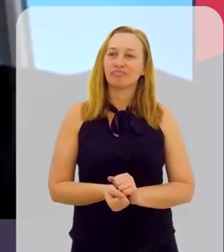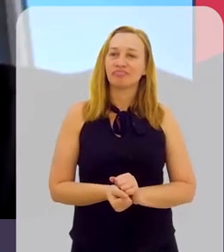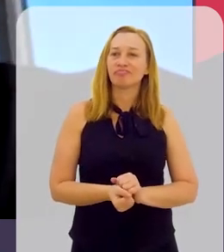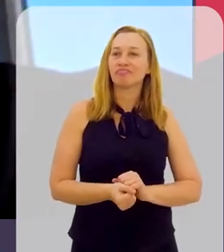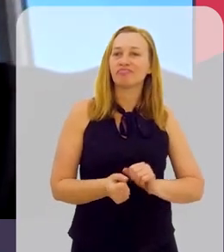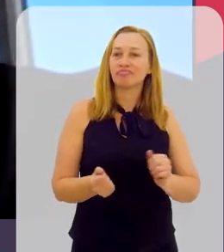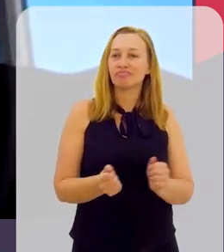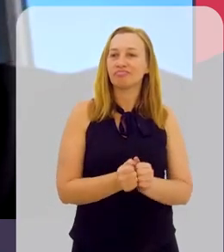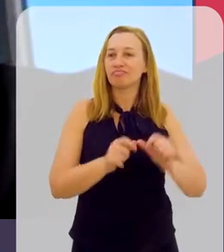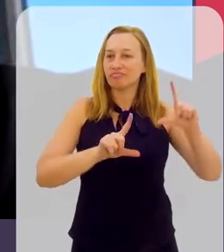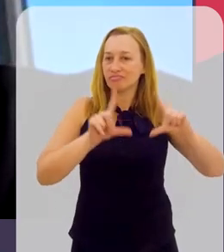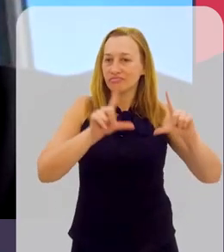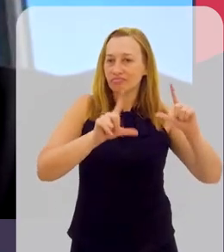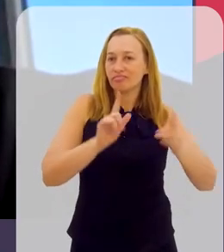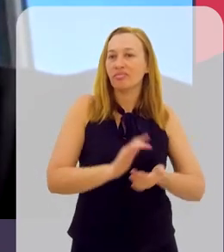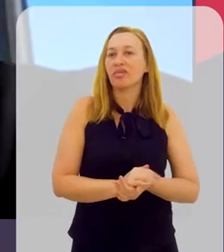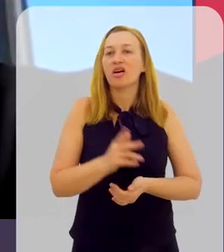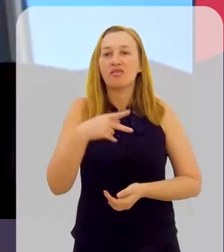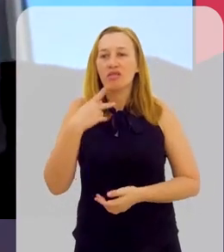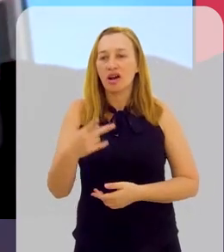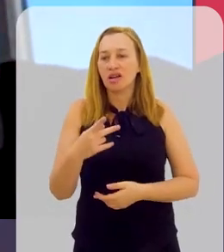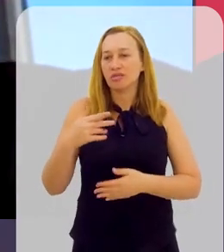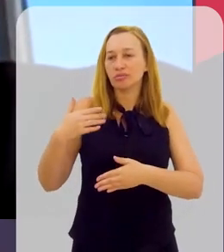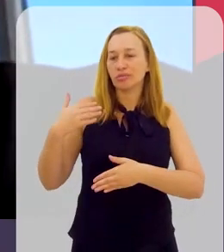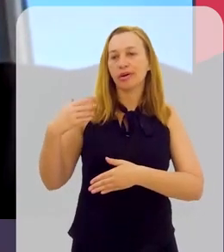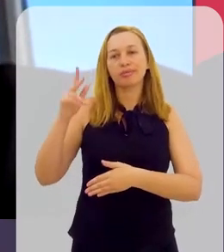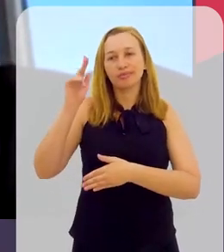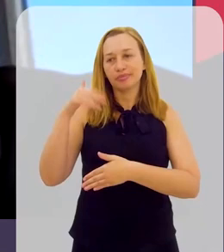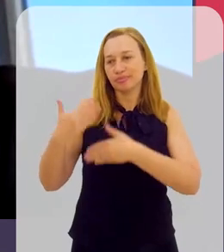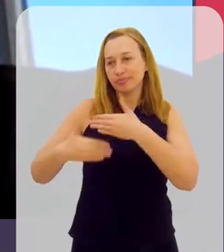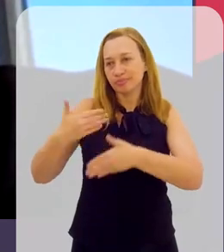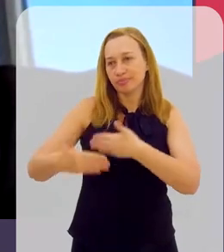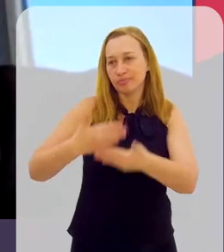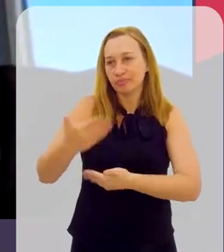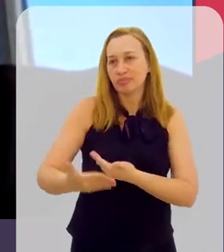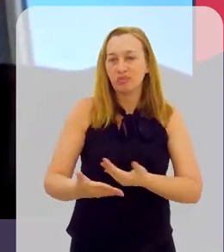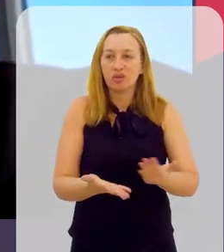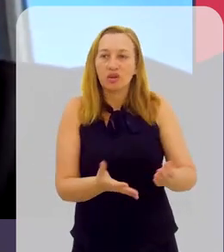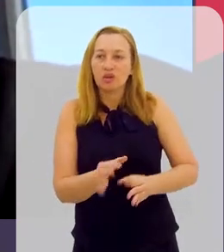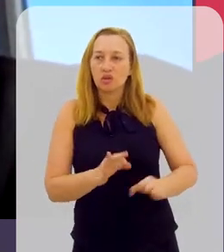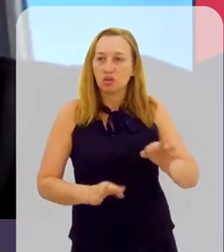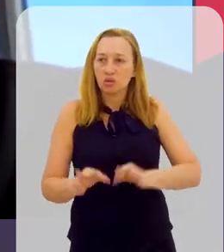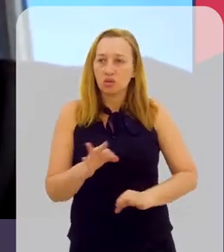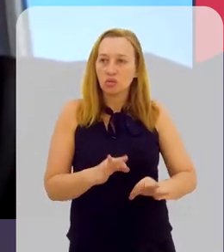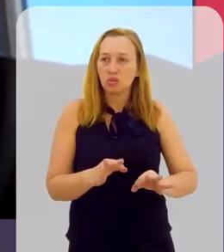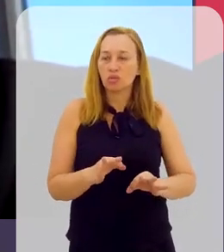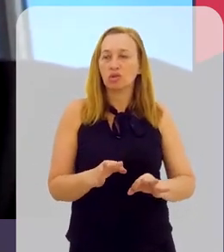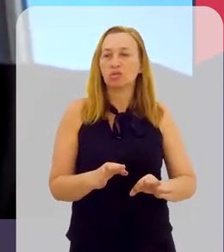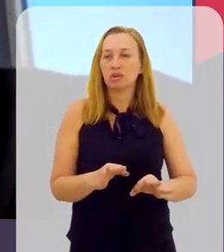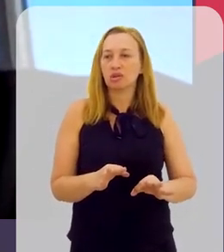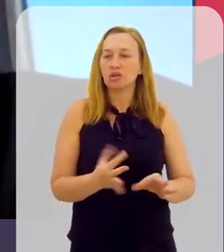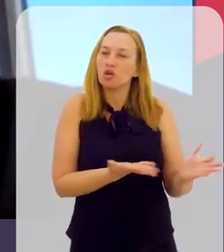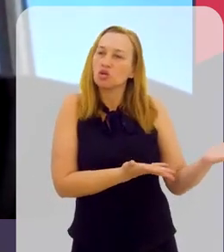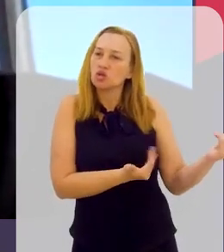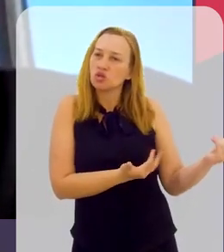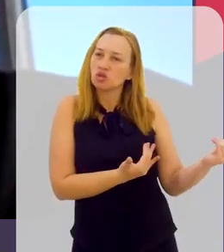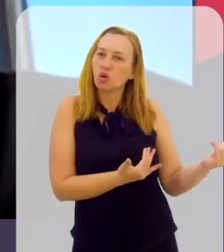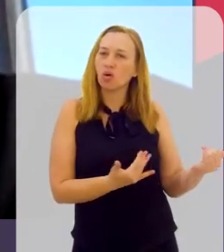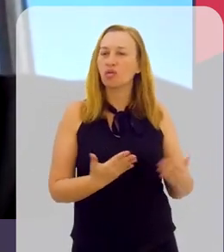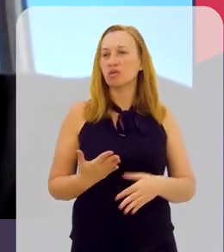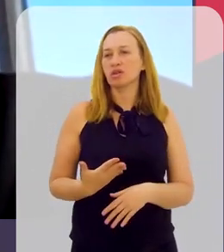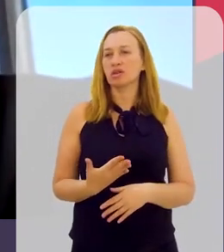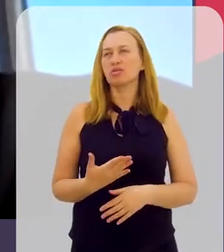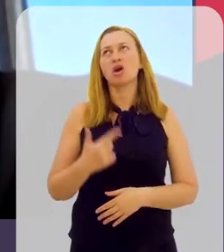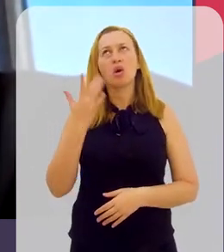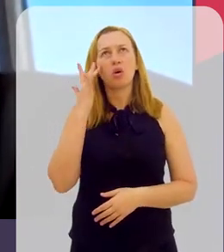programa e falar um pouco da minha trajetória no Jovens Talentos. Se eu não me engano, eu tinha uns